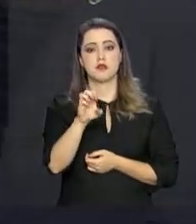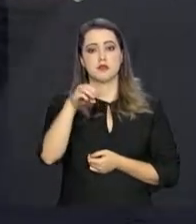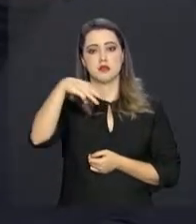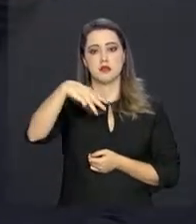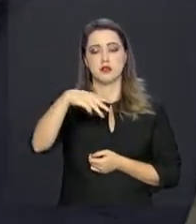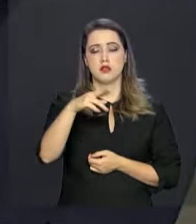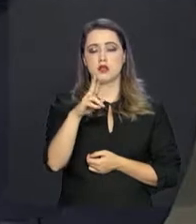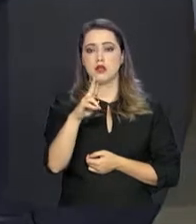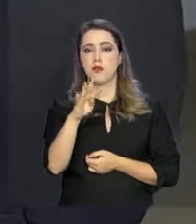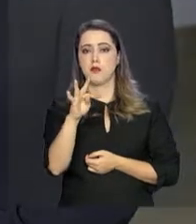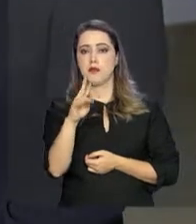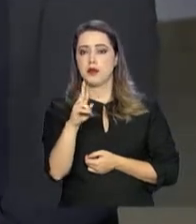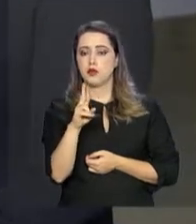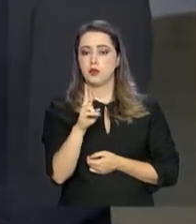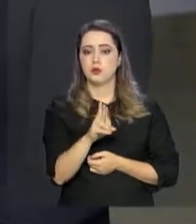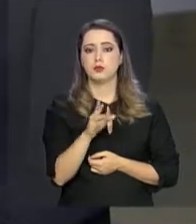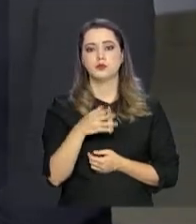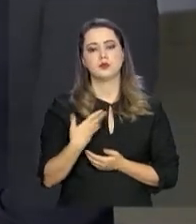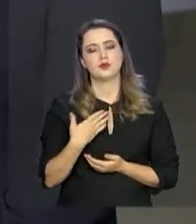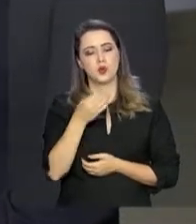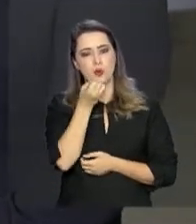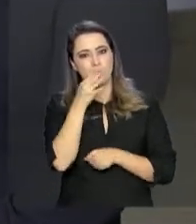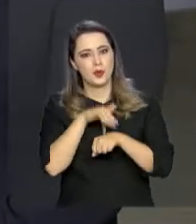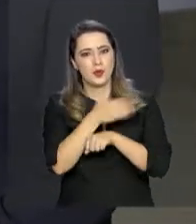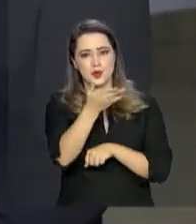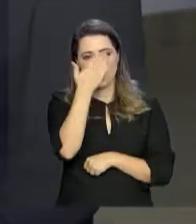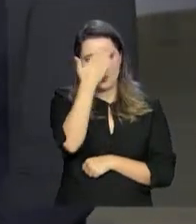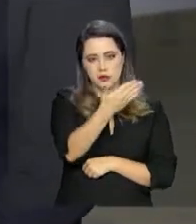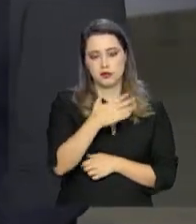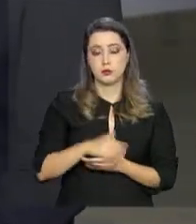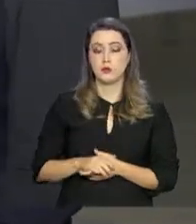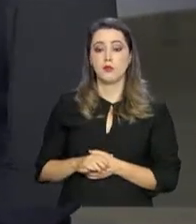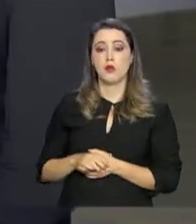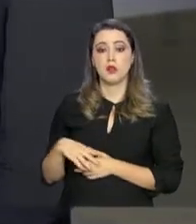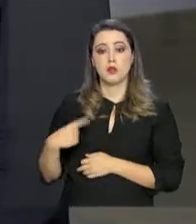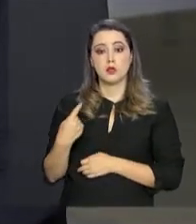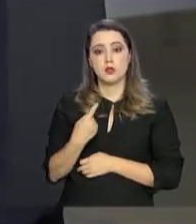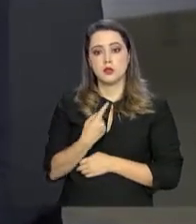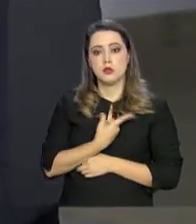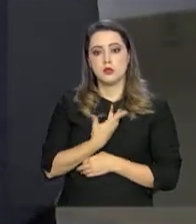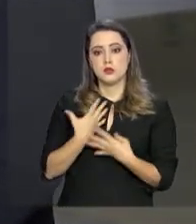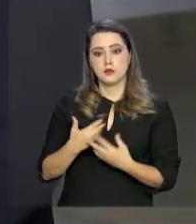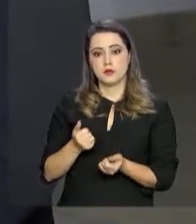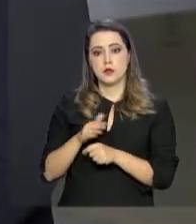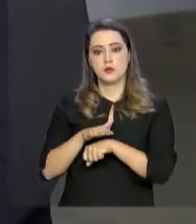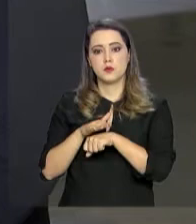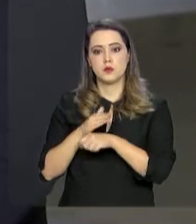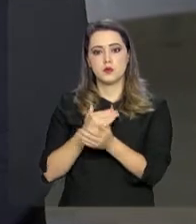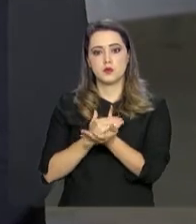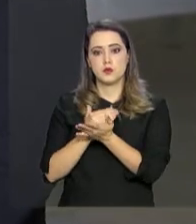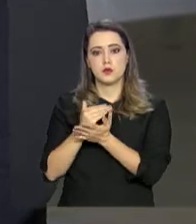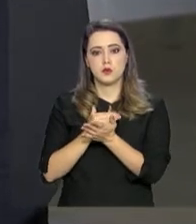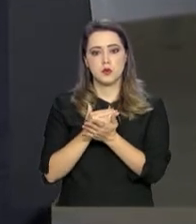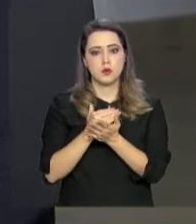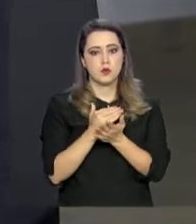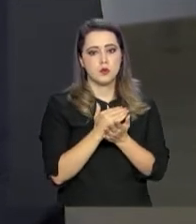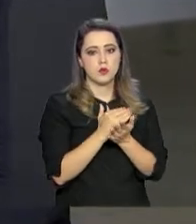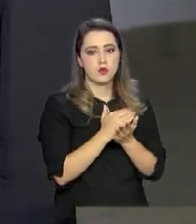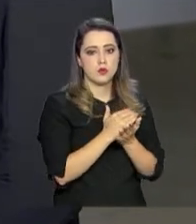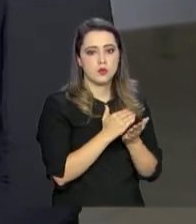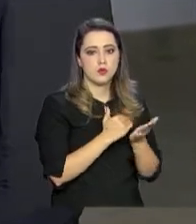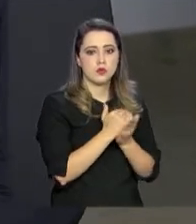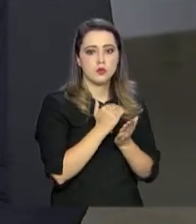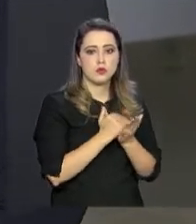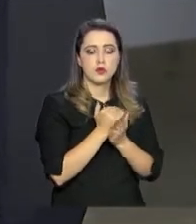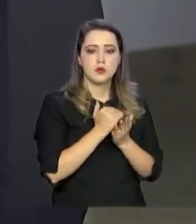noite, presidente. Obrigado pela entrevista. Vamos começar explicando quem pode participar dessas feiras internacionais e como os